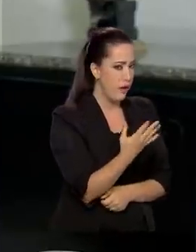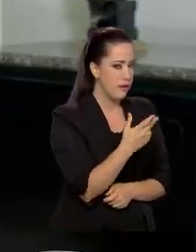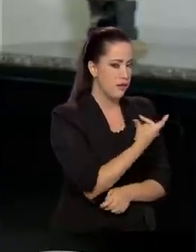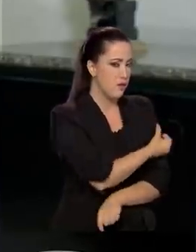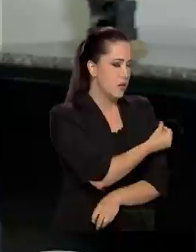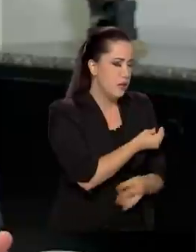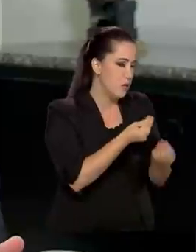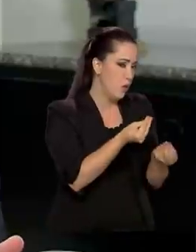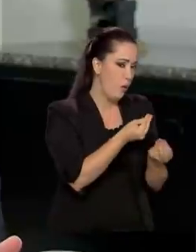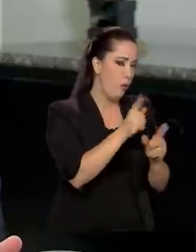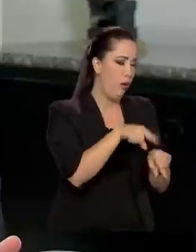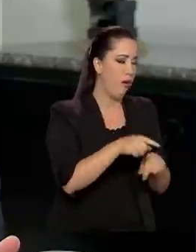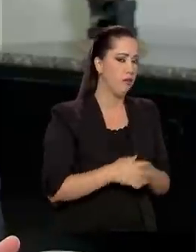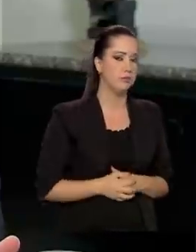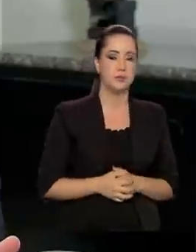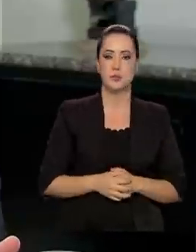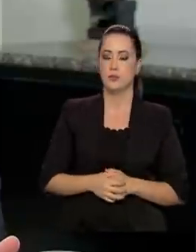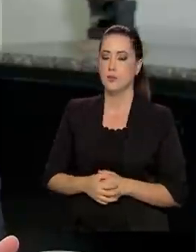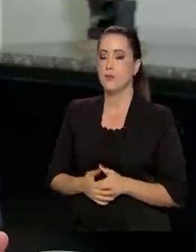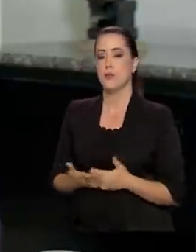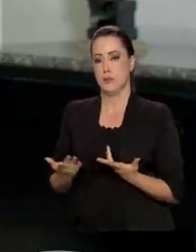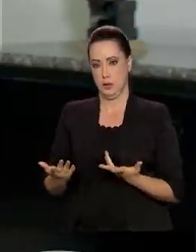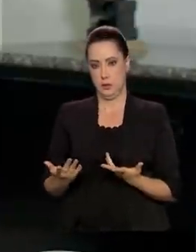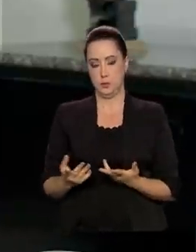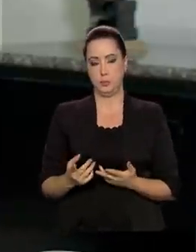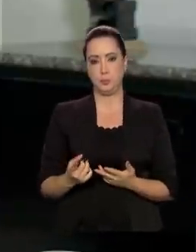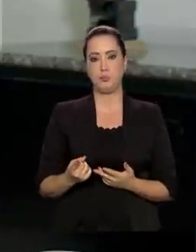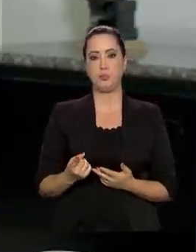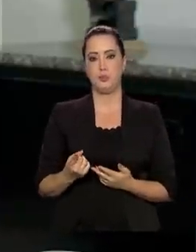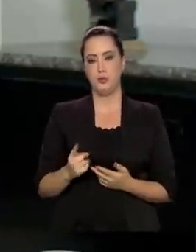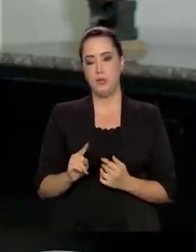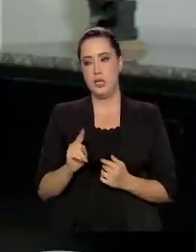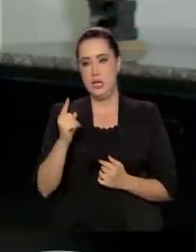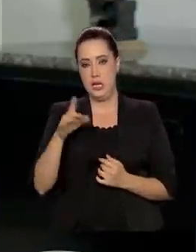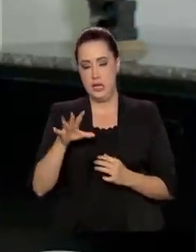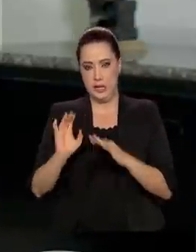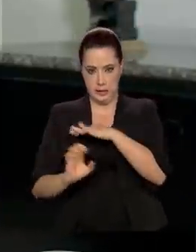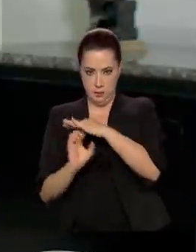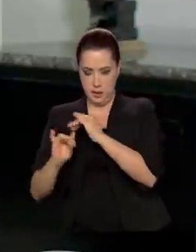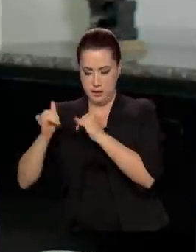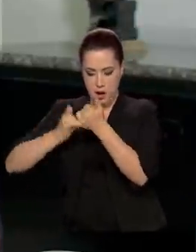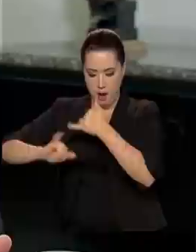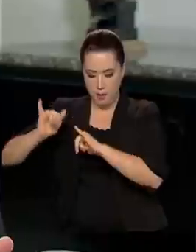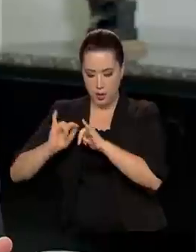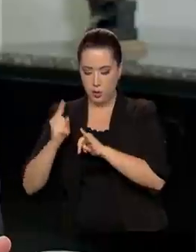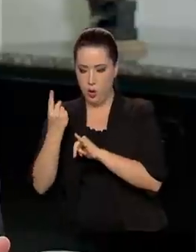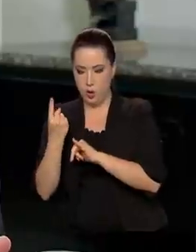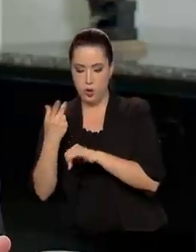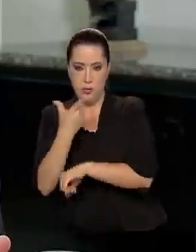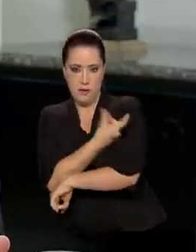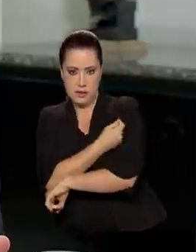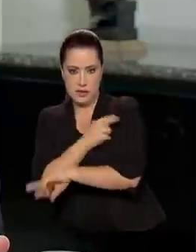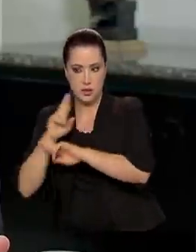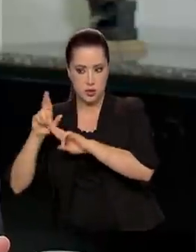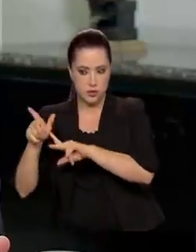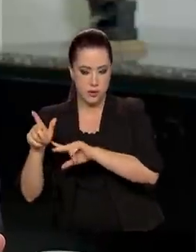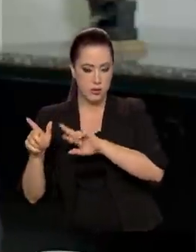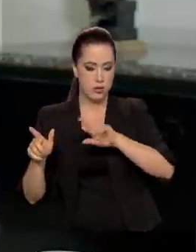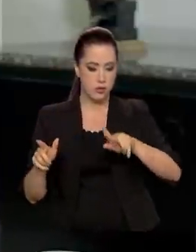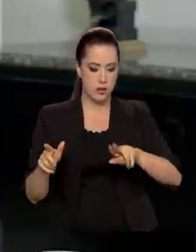Cada laboratório está produzindo um tipo de vacina com uma tecnologia diferente.